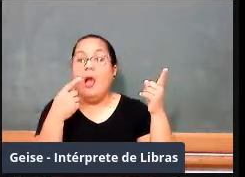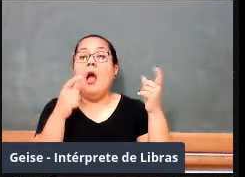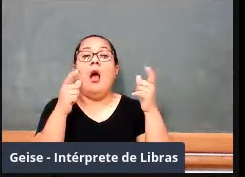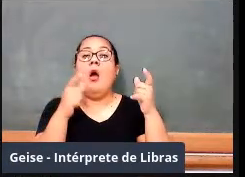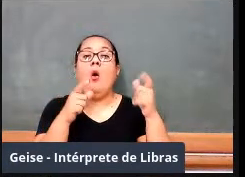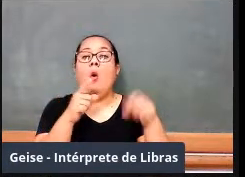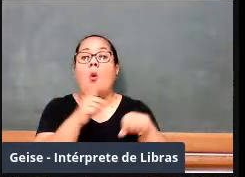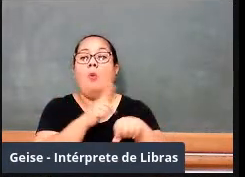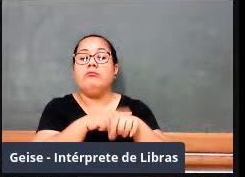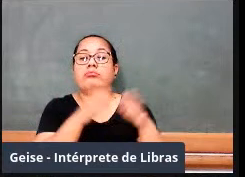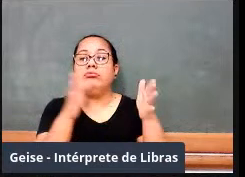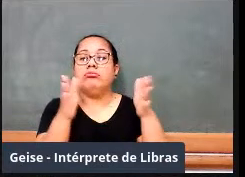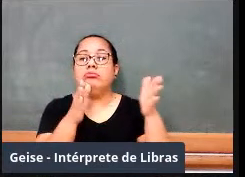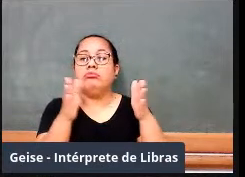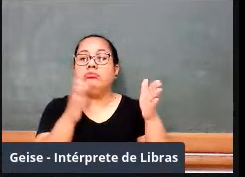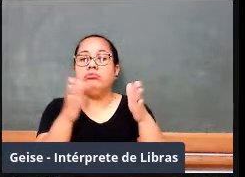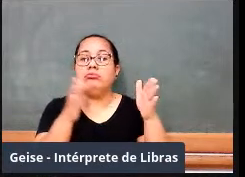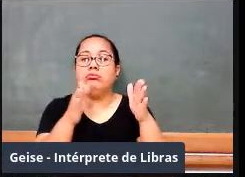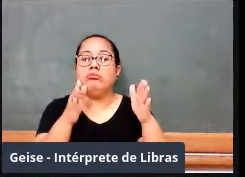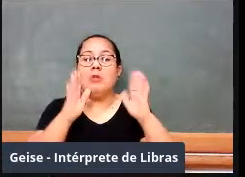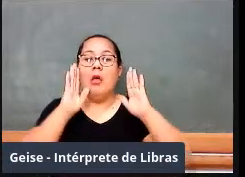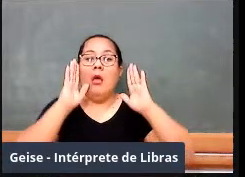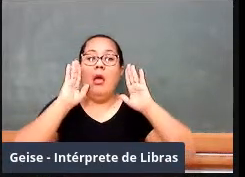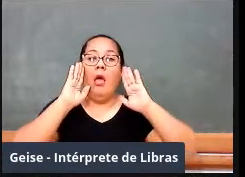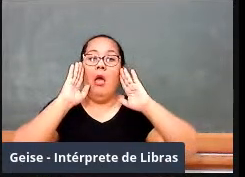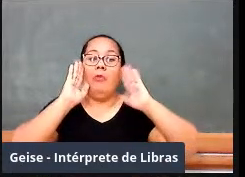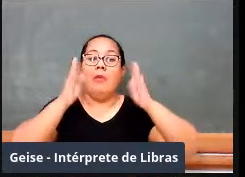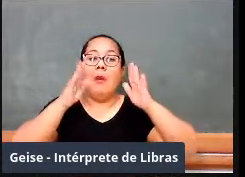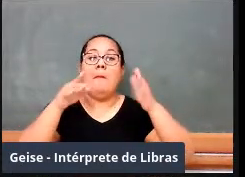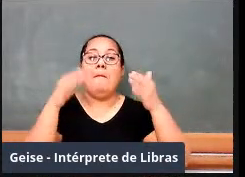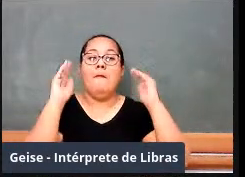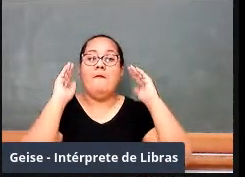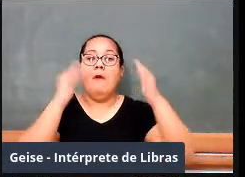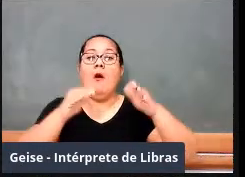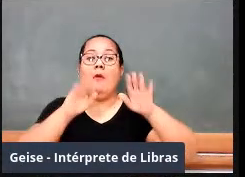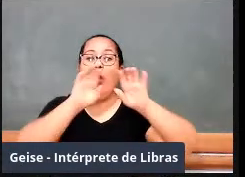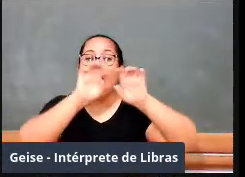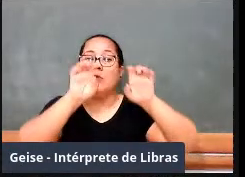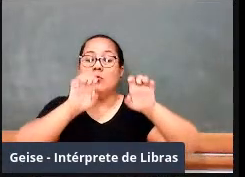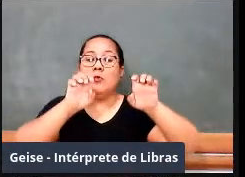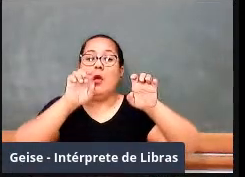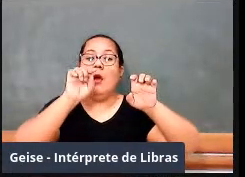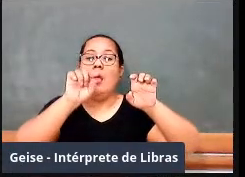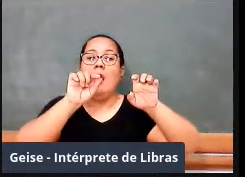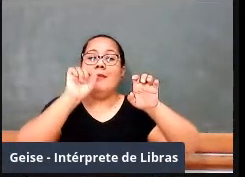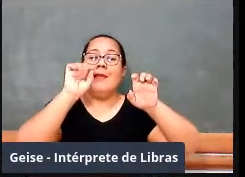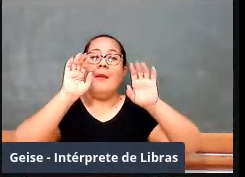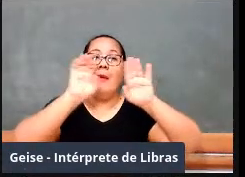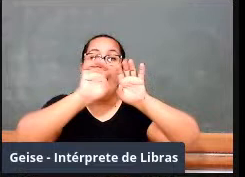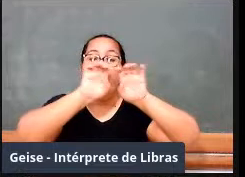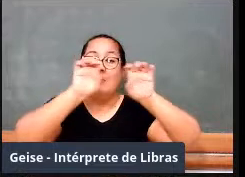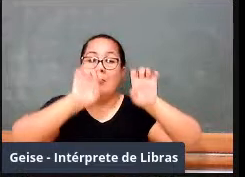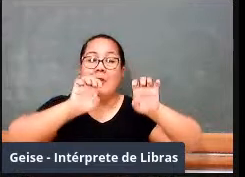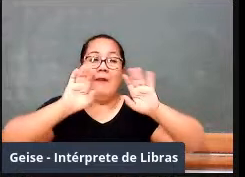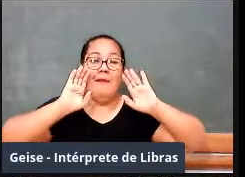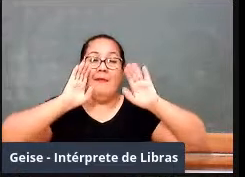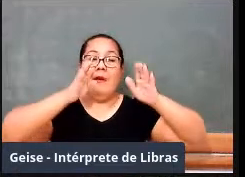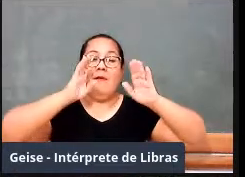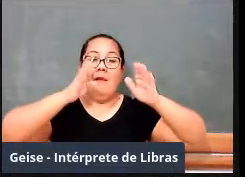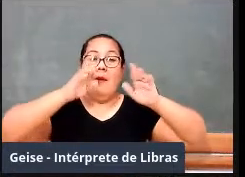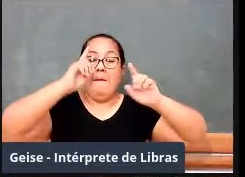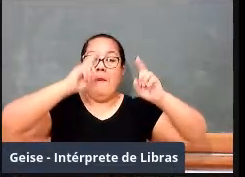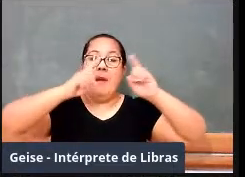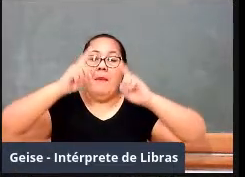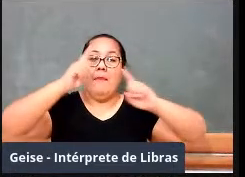prevalece as ideias estruturalistas, e aí é um estruturalismo que comanda a